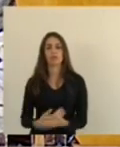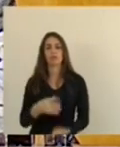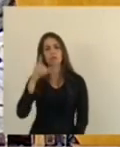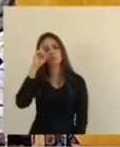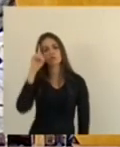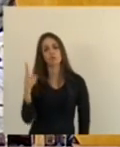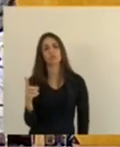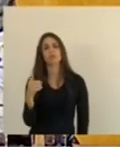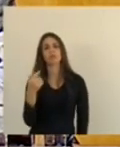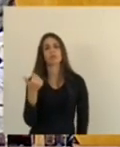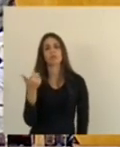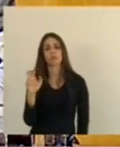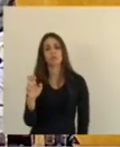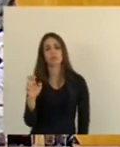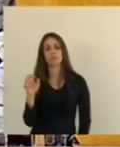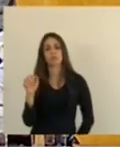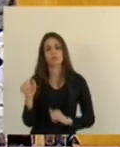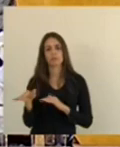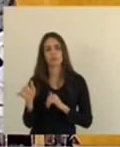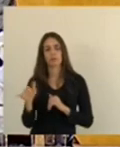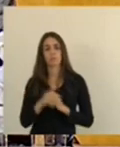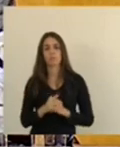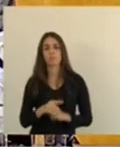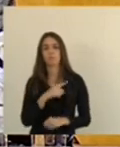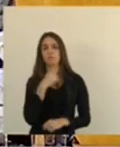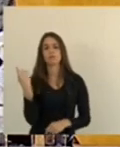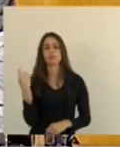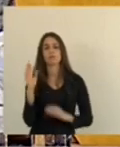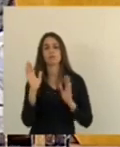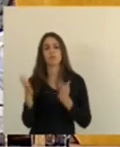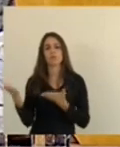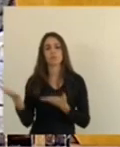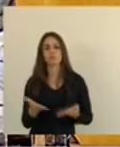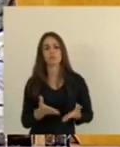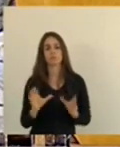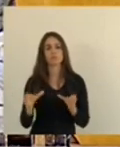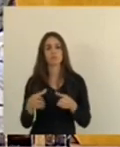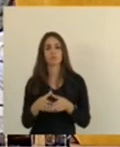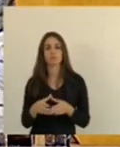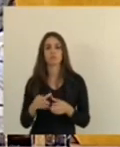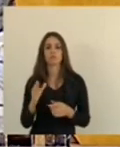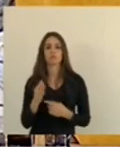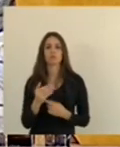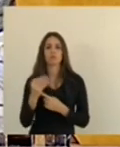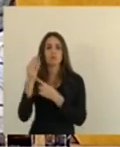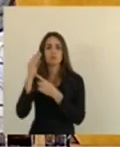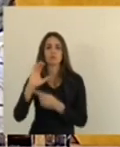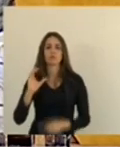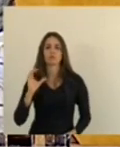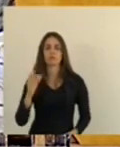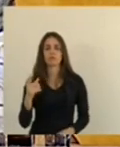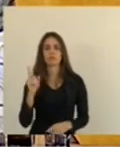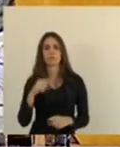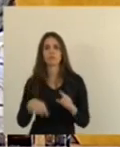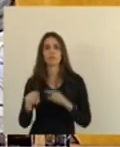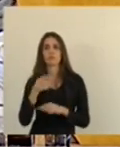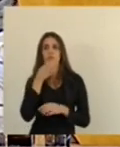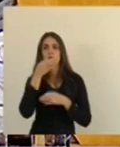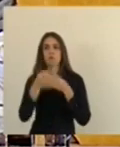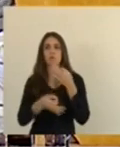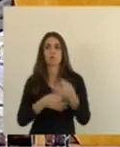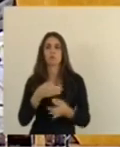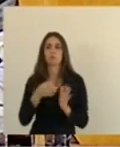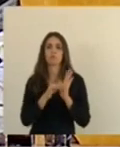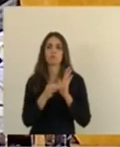até o dia 15 de setembro prazo vencido convoco então a comissão de ciência e tecnologia para oferecer para esse oral a